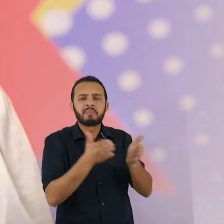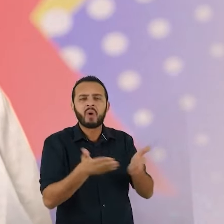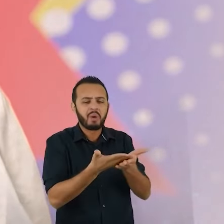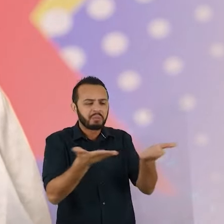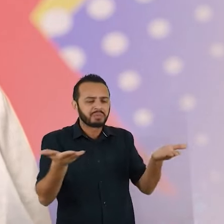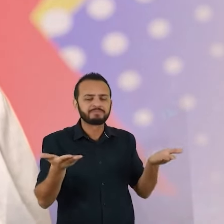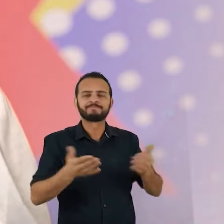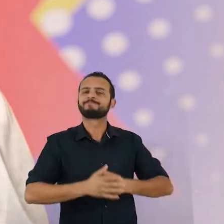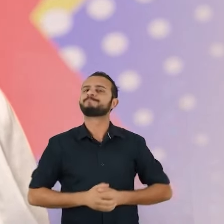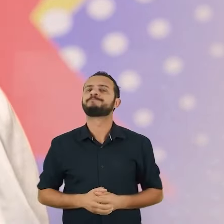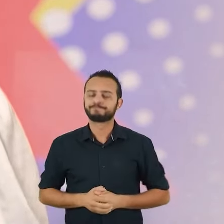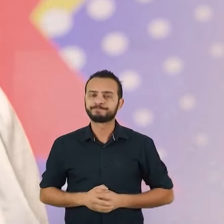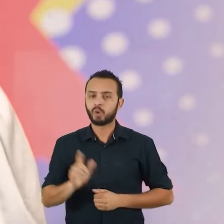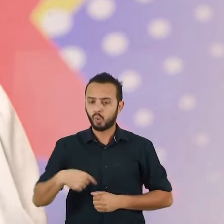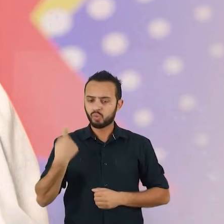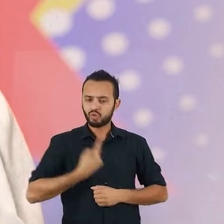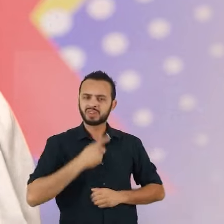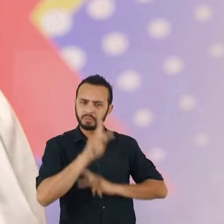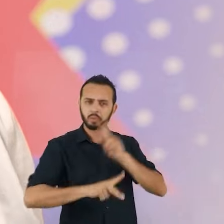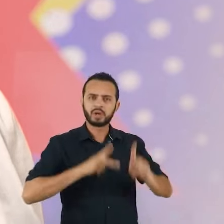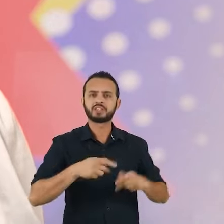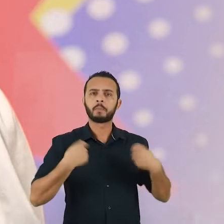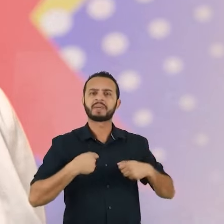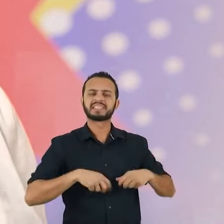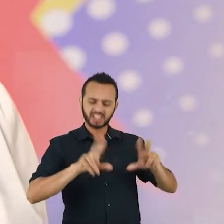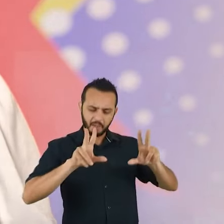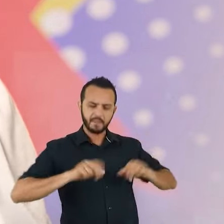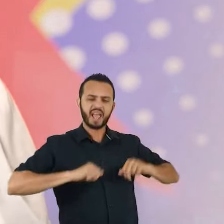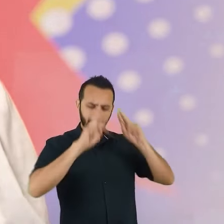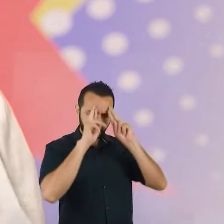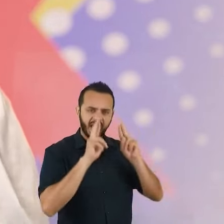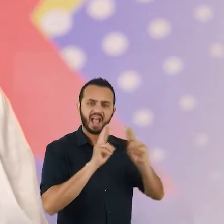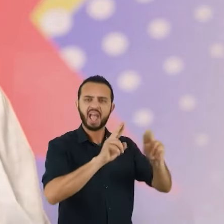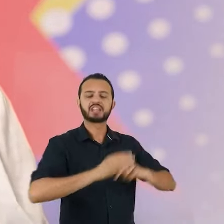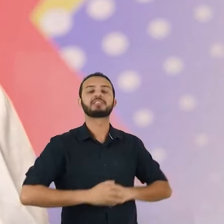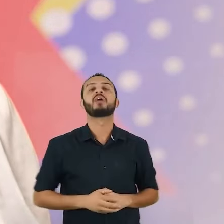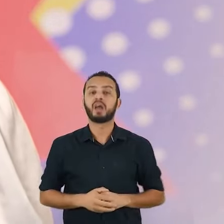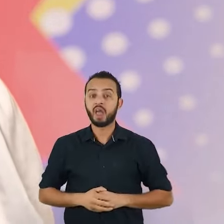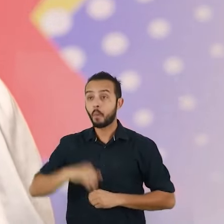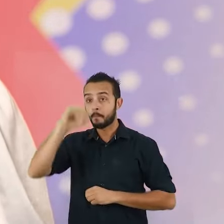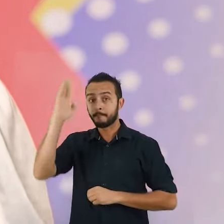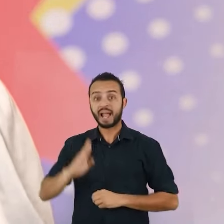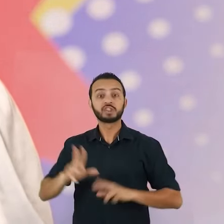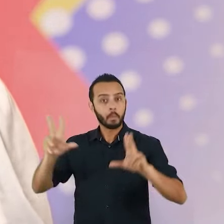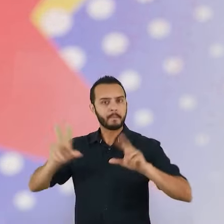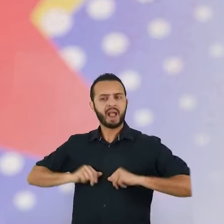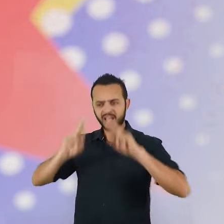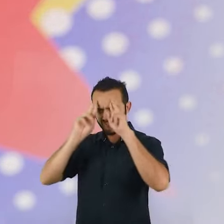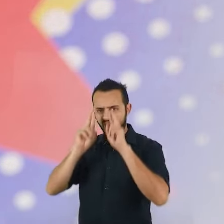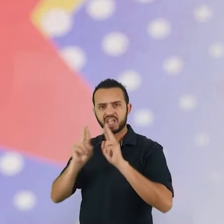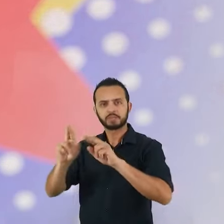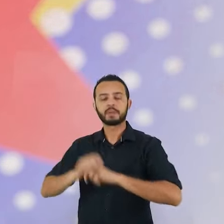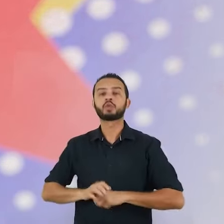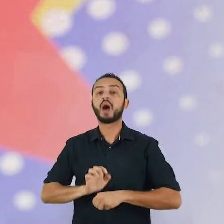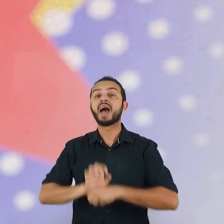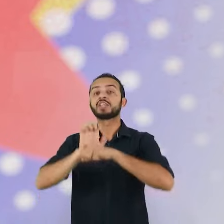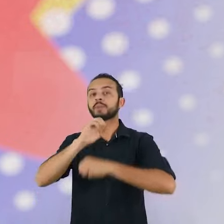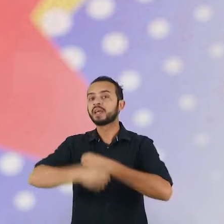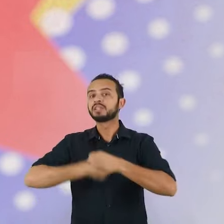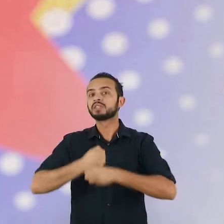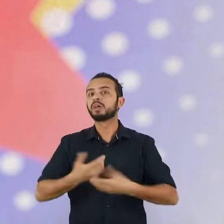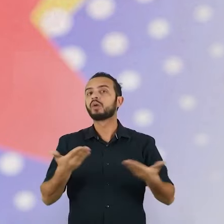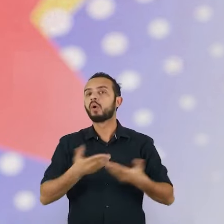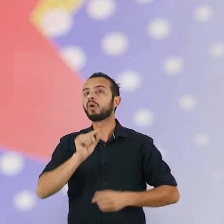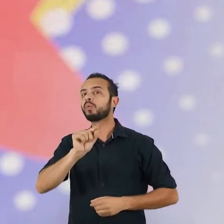pelas ruas. O nosso povo merece respeito. O nosso país merece respeito. A esperança este ano